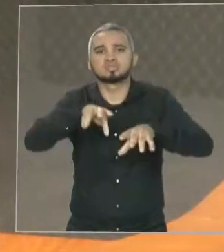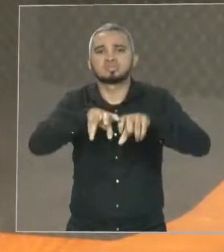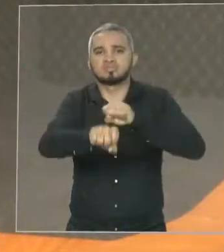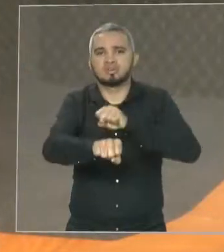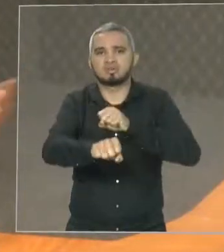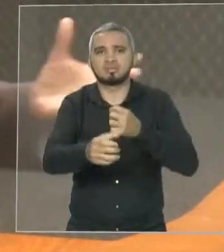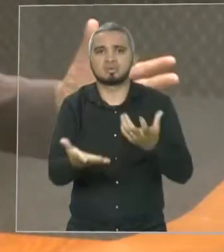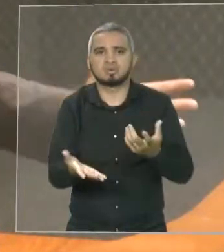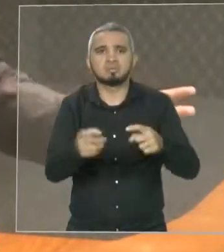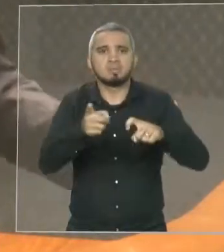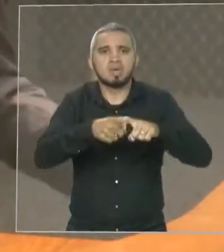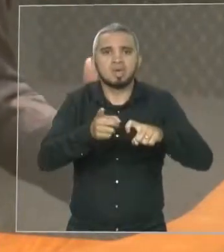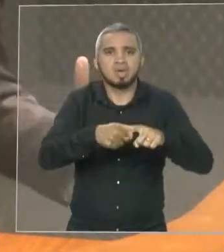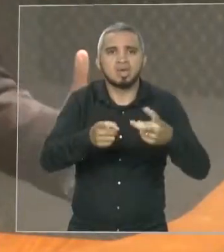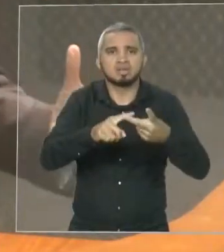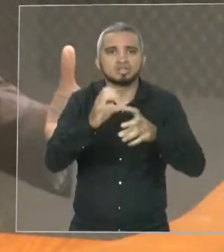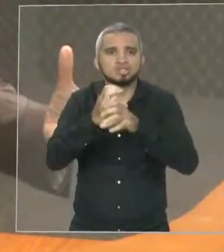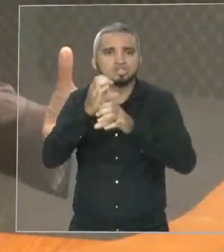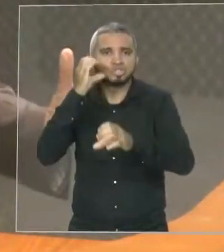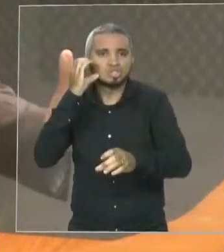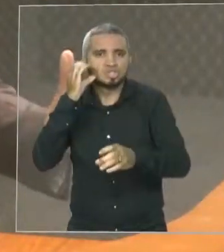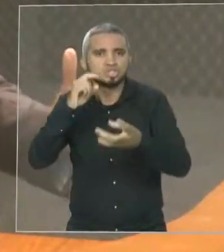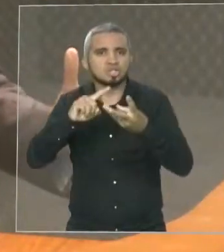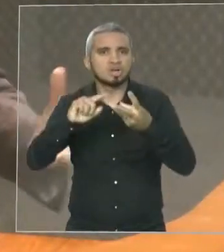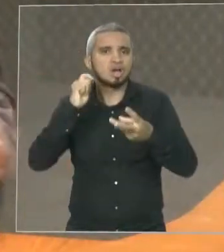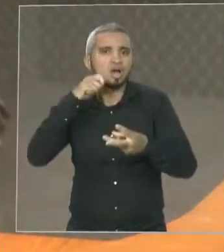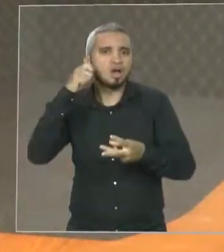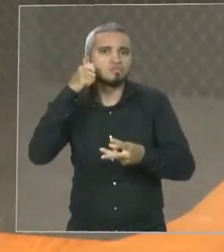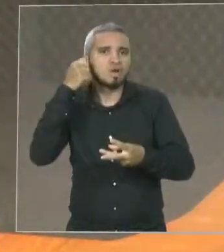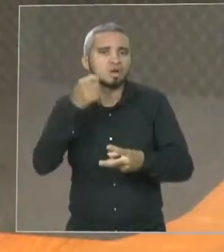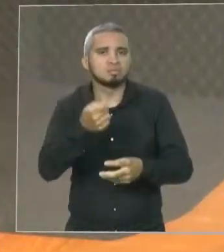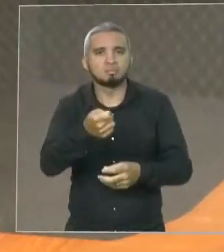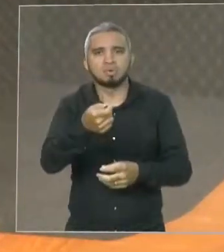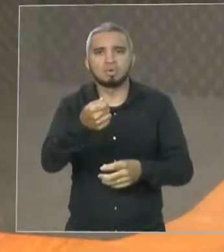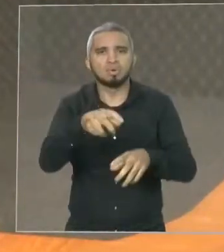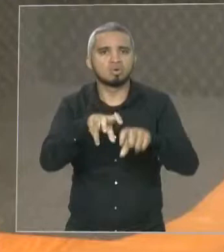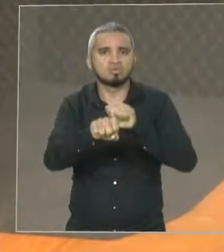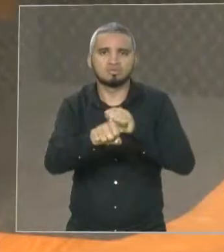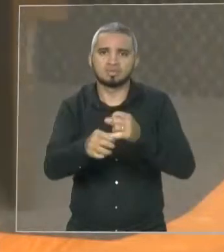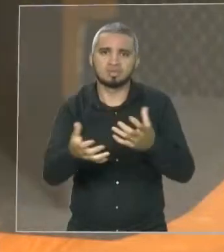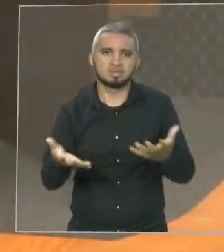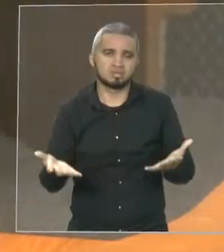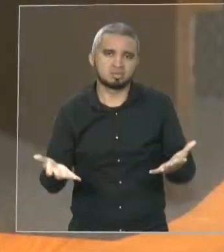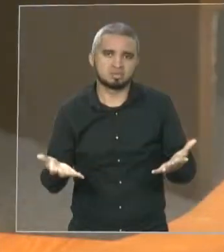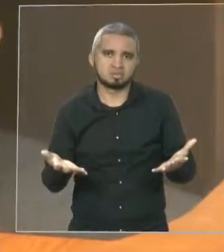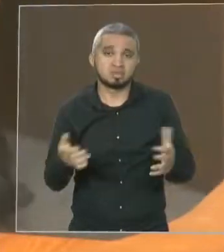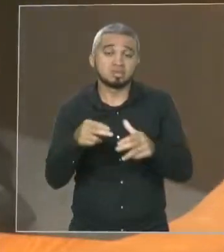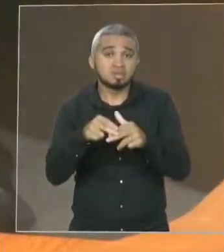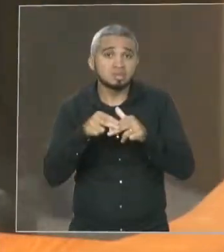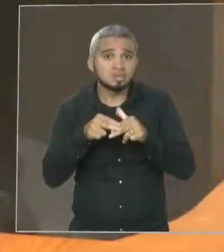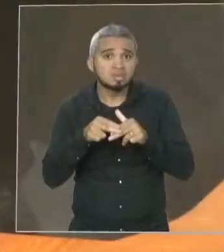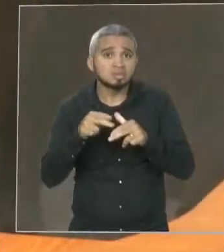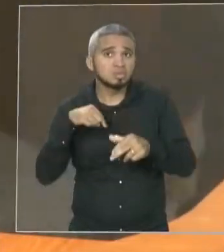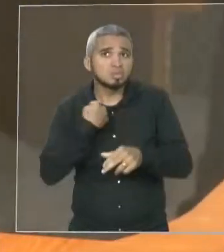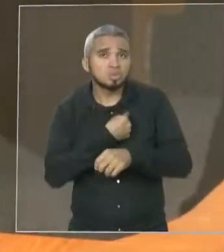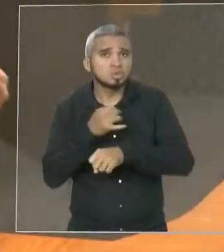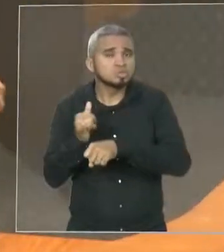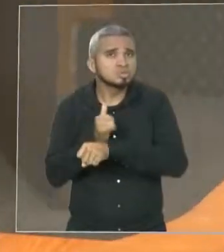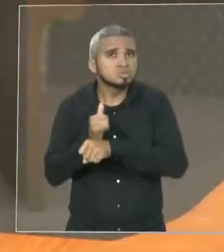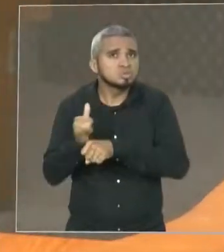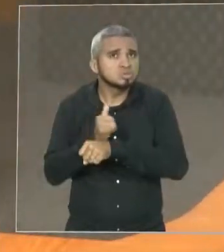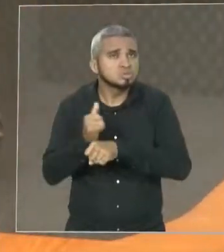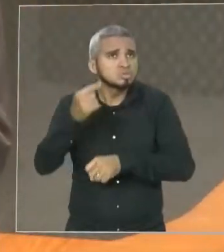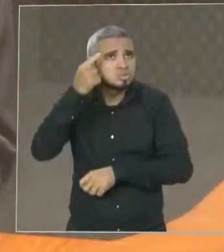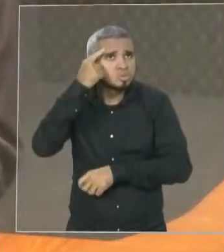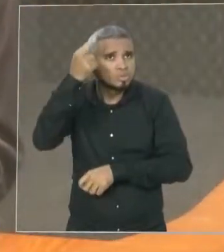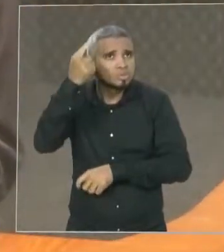advogados. Todos nós saímos perdendo. Então, para corrigir essa distorção, a universidade se convenceu de